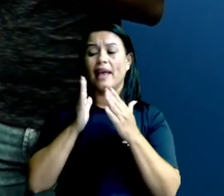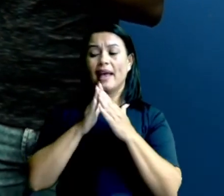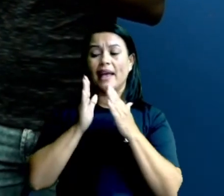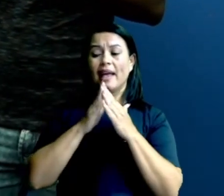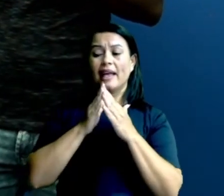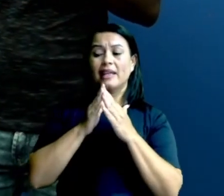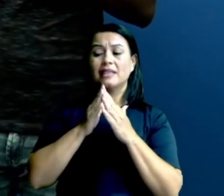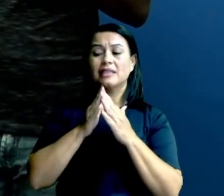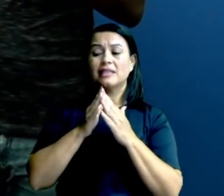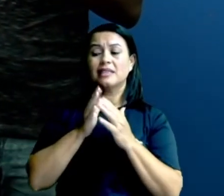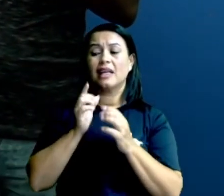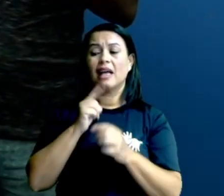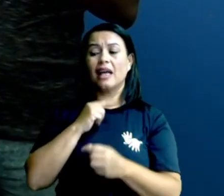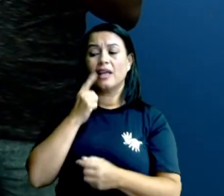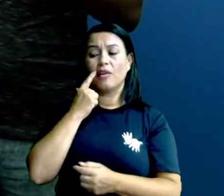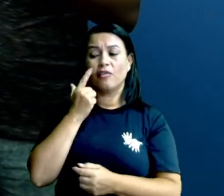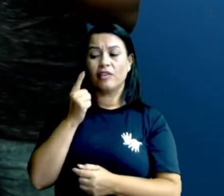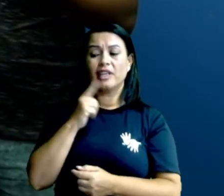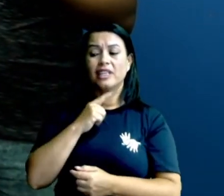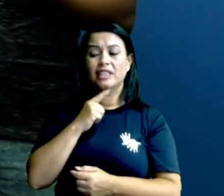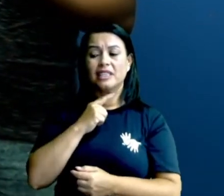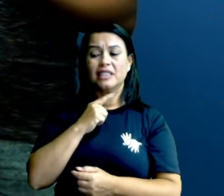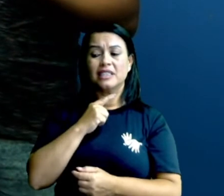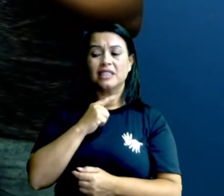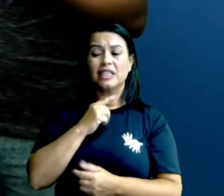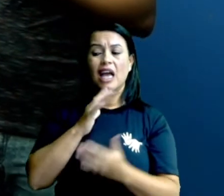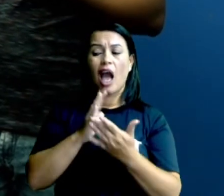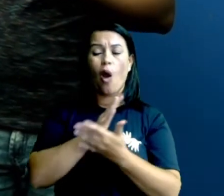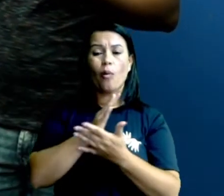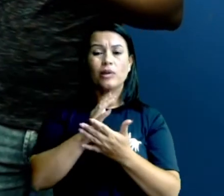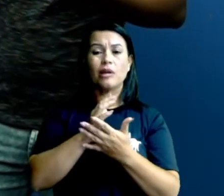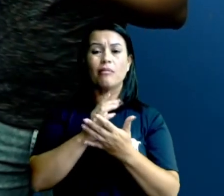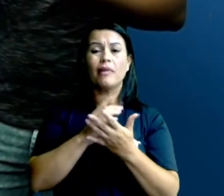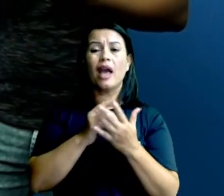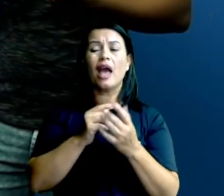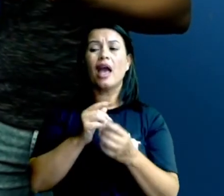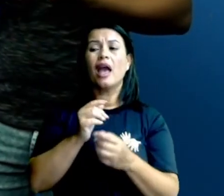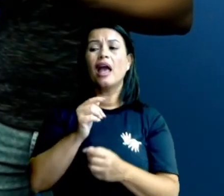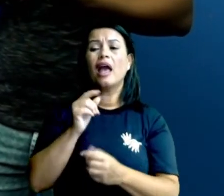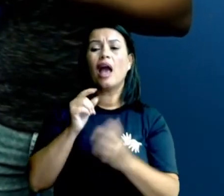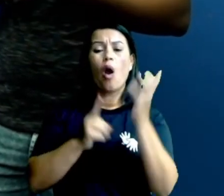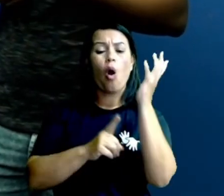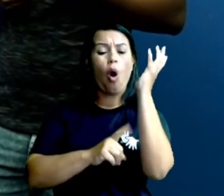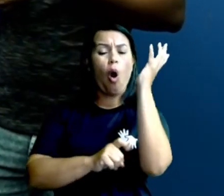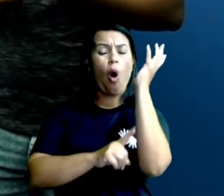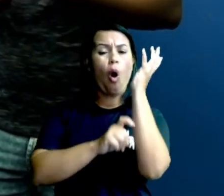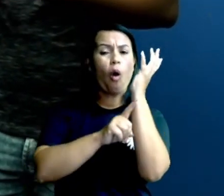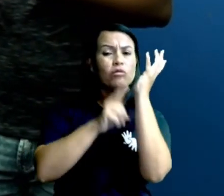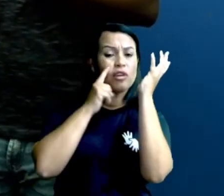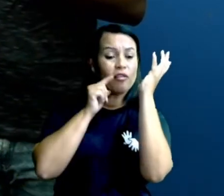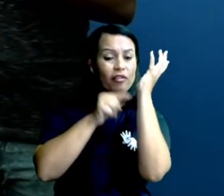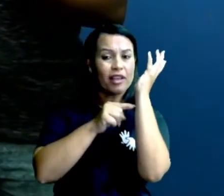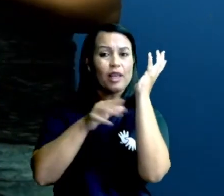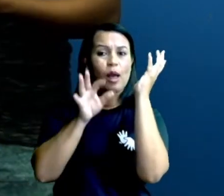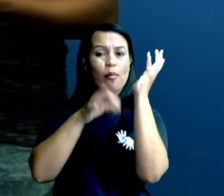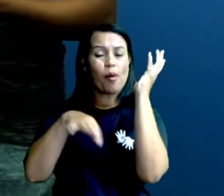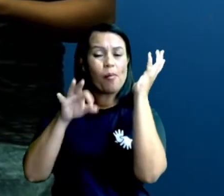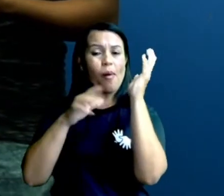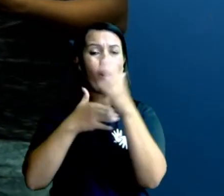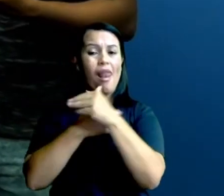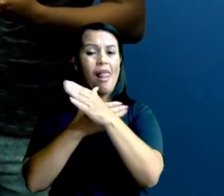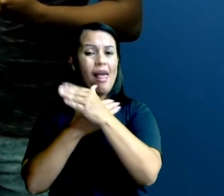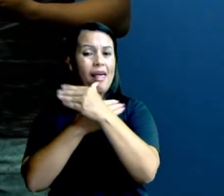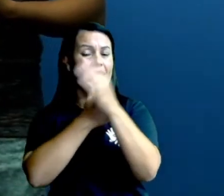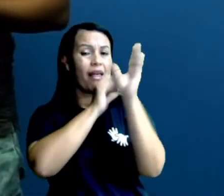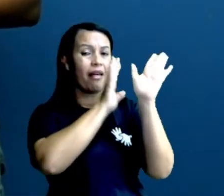ovos de lagarta e a pulpa da lagarta logo ao lado dos ovos. Então, a borboleta passou lá, colocou os